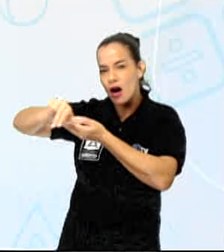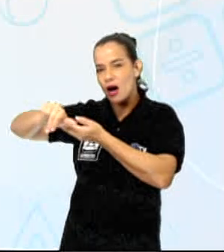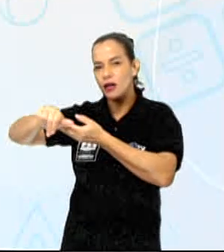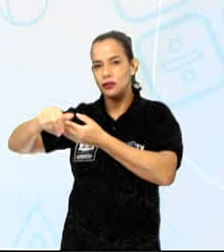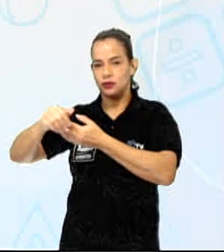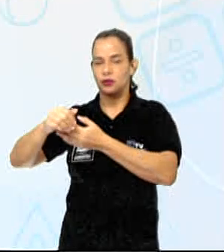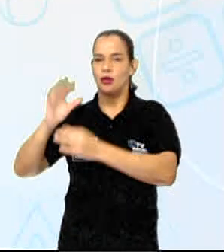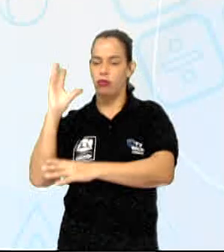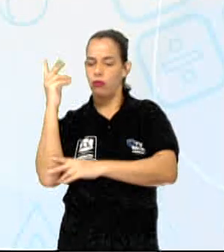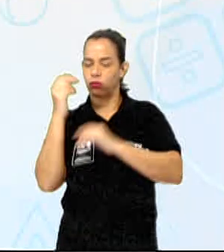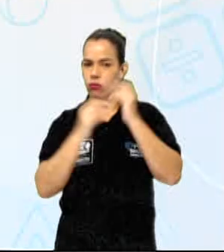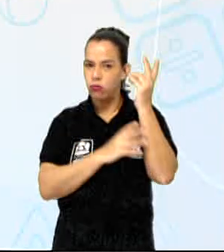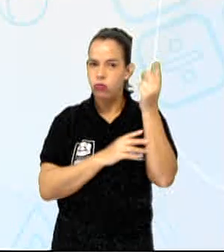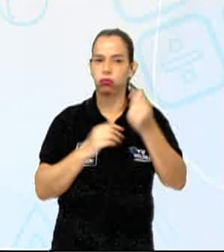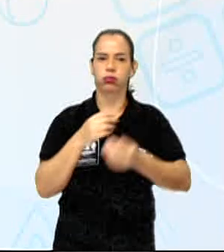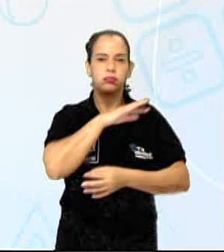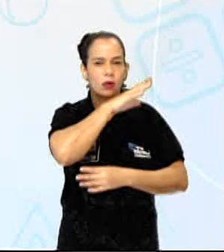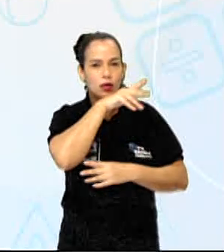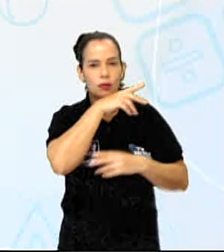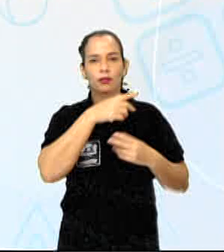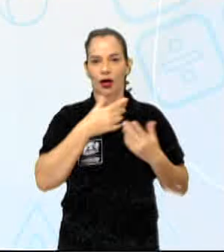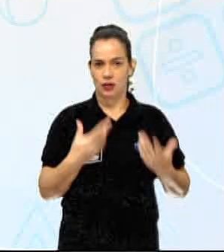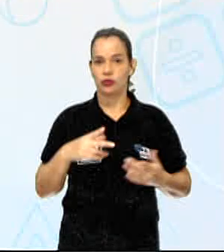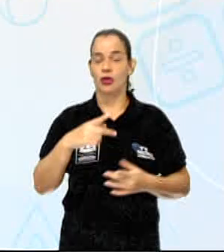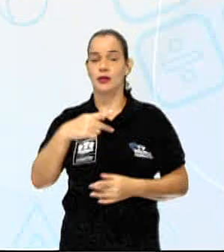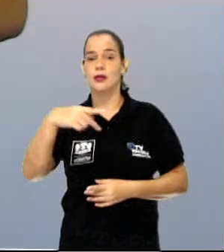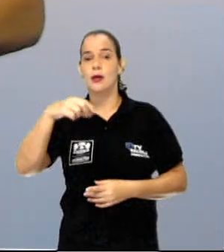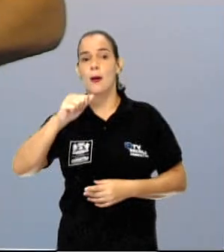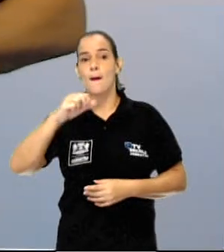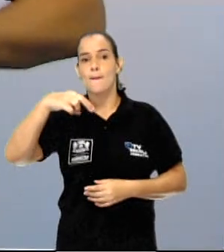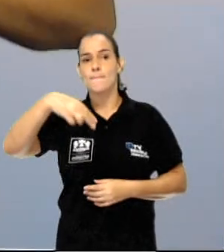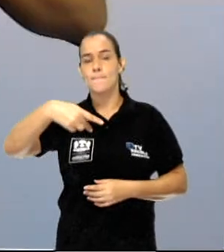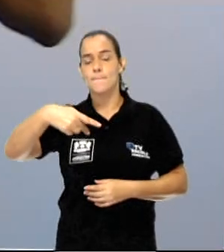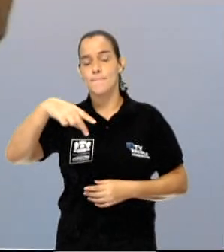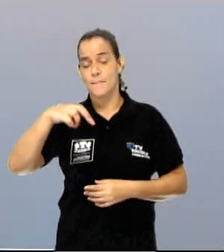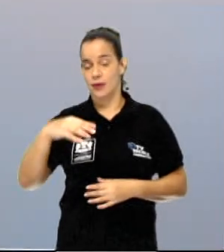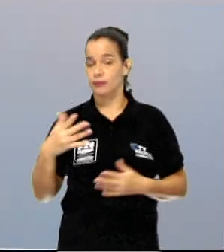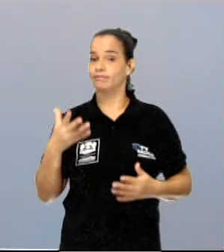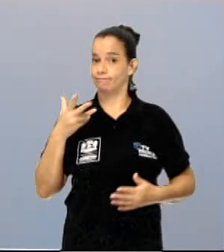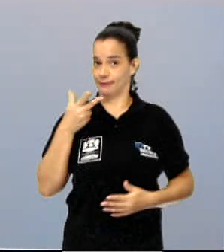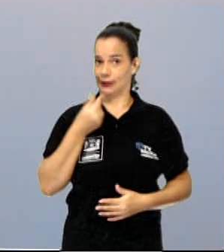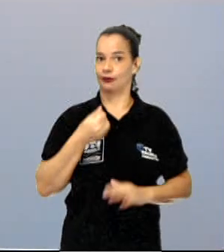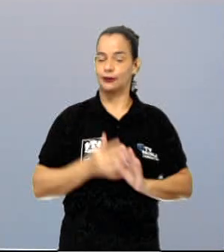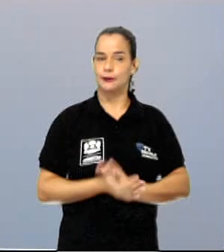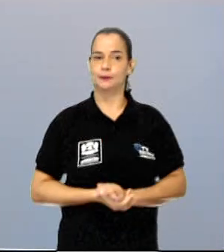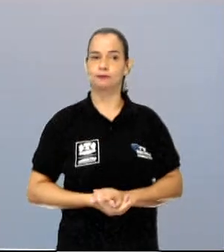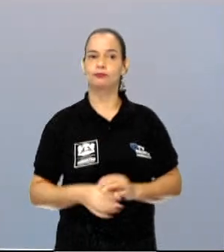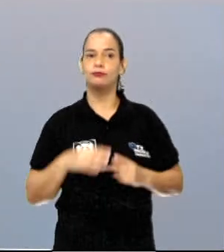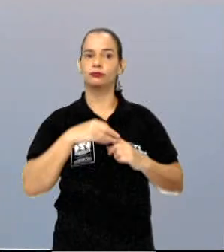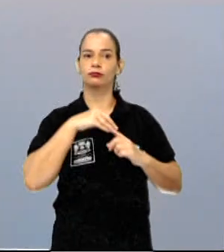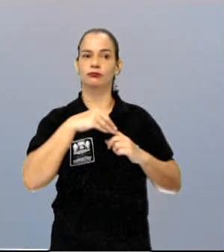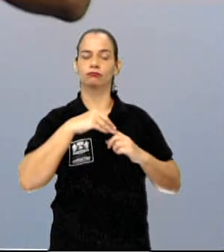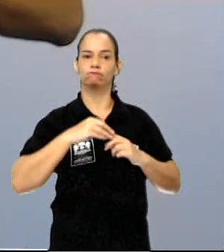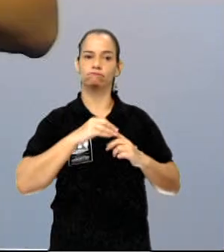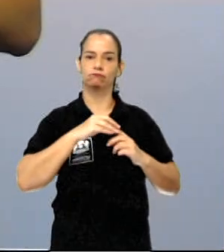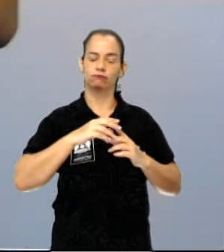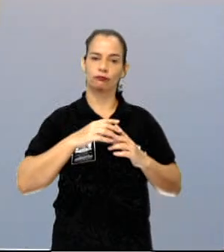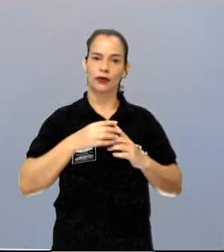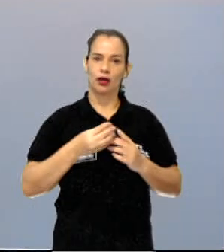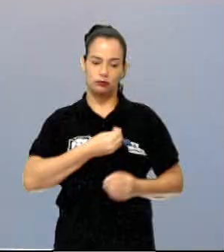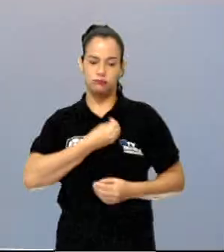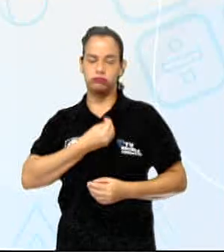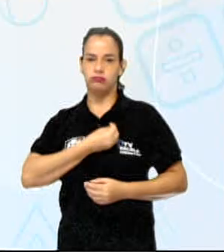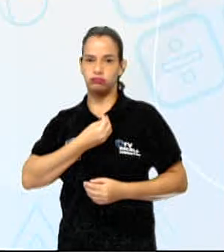quadrado de pampa. Veja que coisa maravilhosa. E aí, principalmente, essa biodiversidade, ela está nessas